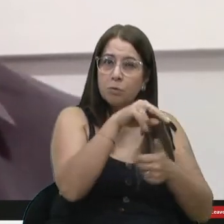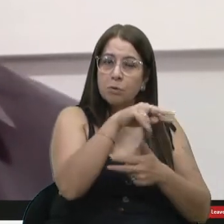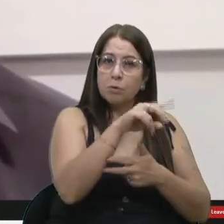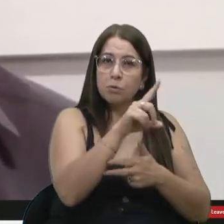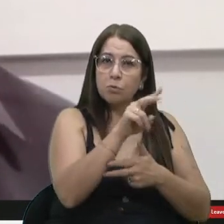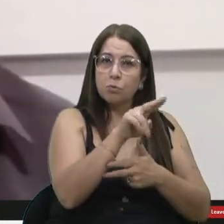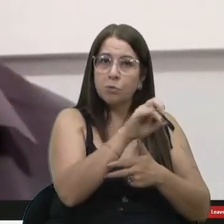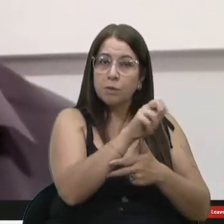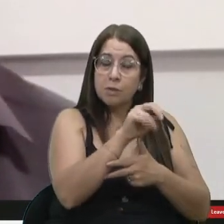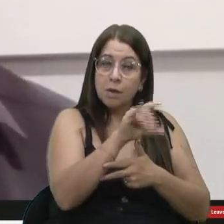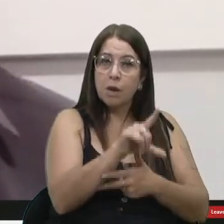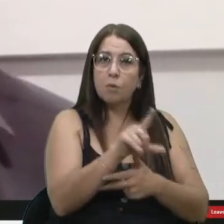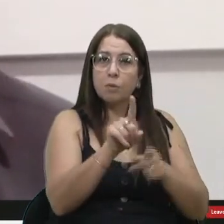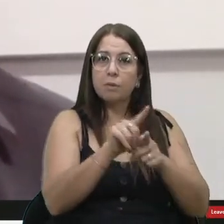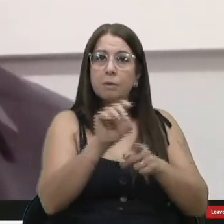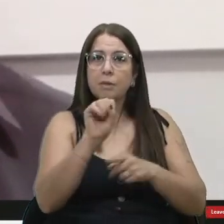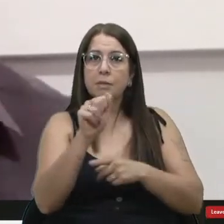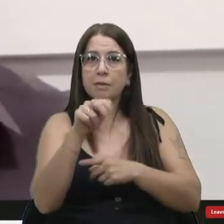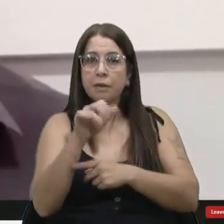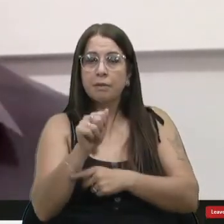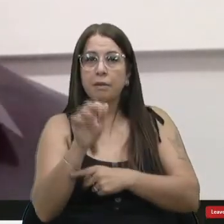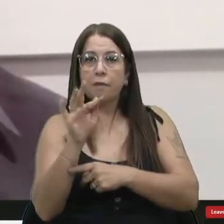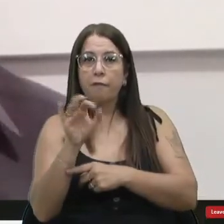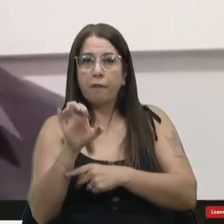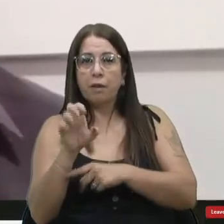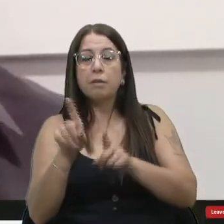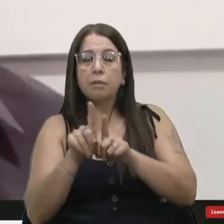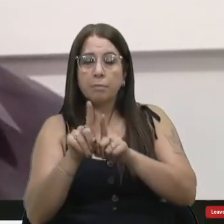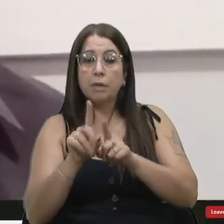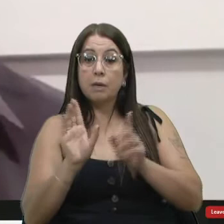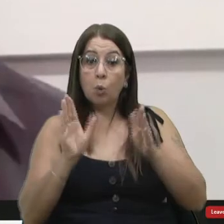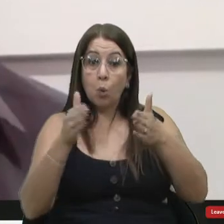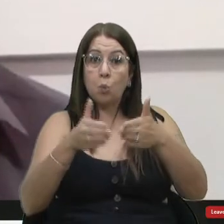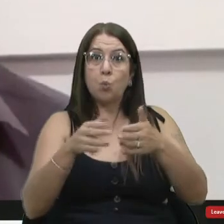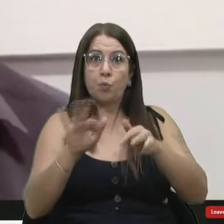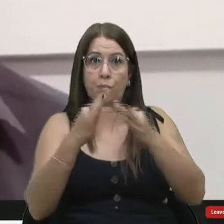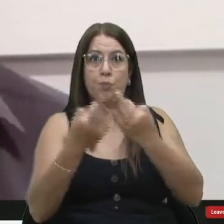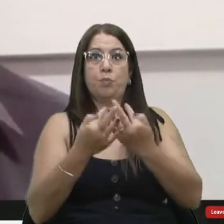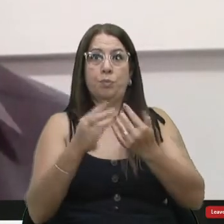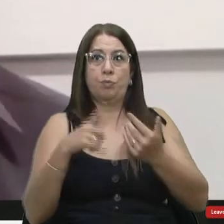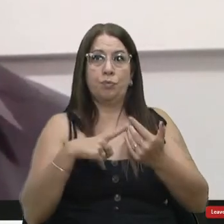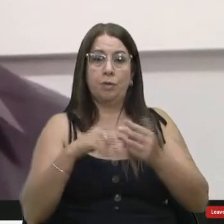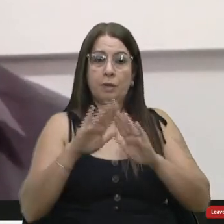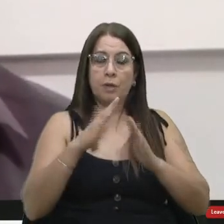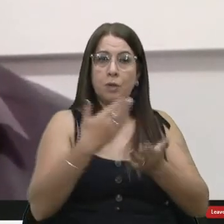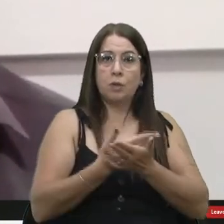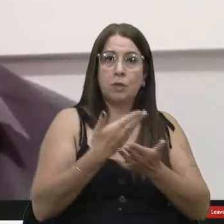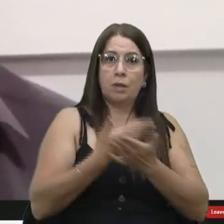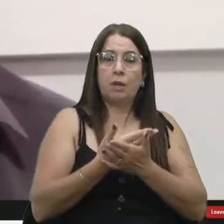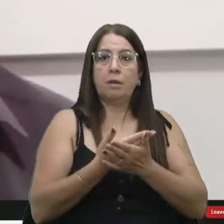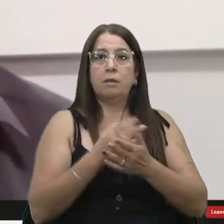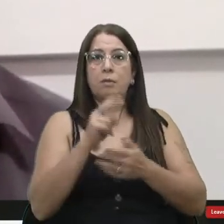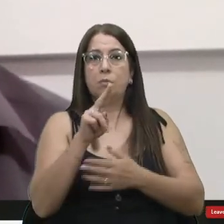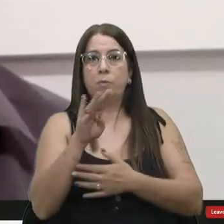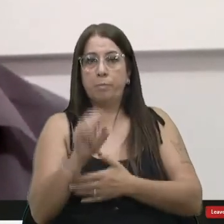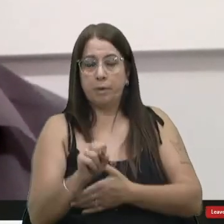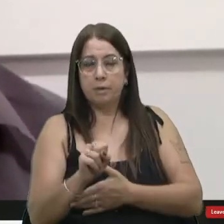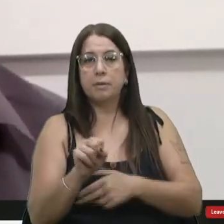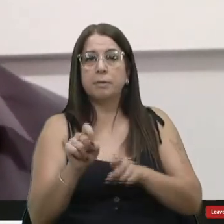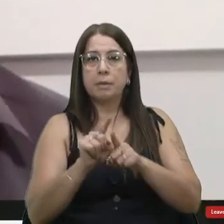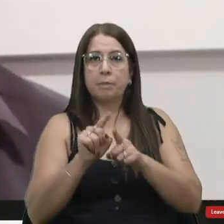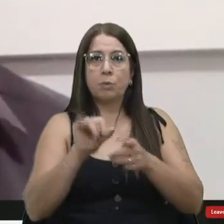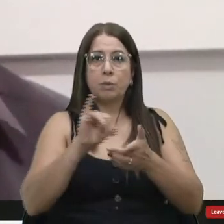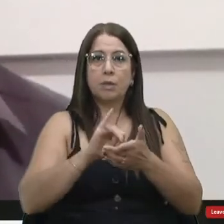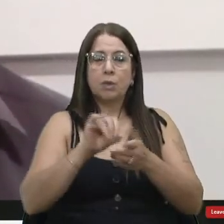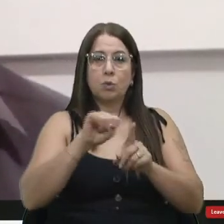tanto ali do... o também, né? Então, concentrar as famílias pra onde tivesse a escola, onde tivesse a UBS, onde tivesse o centro